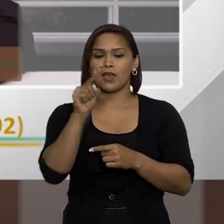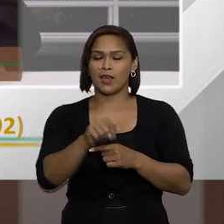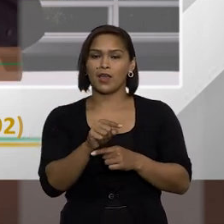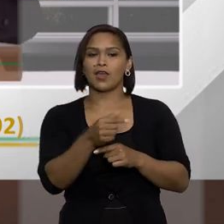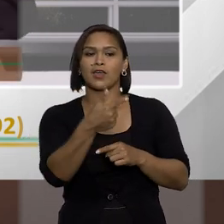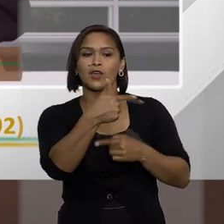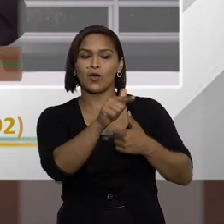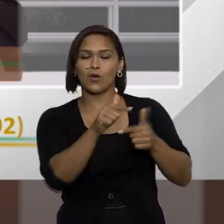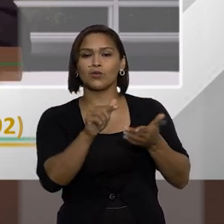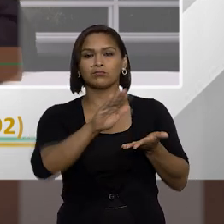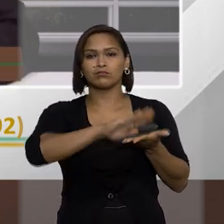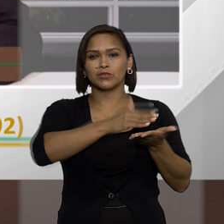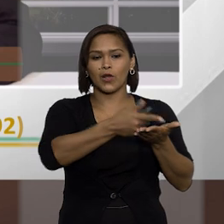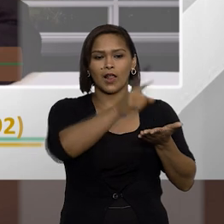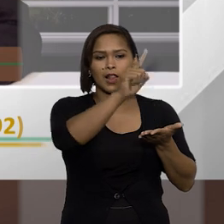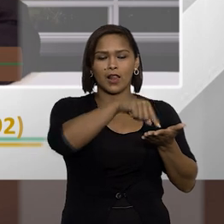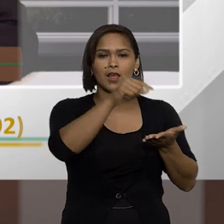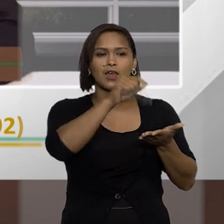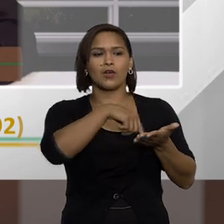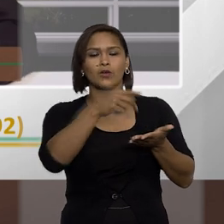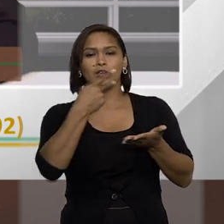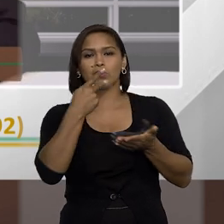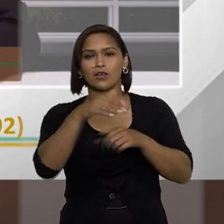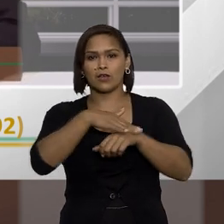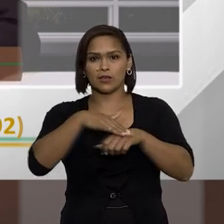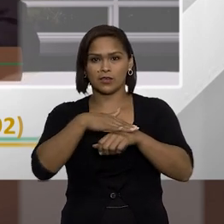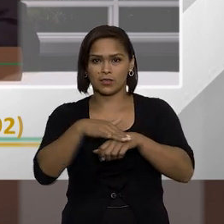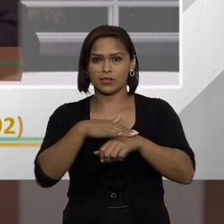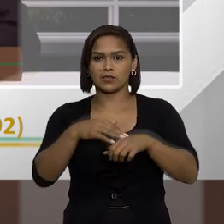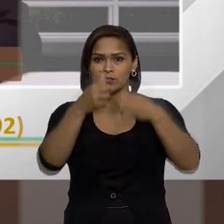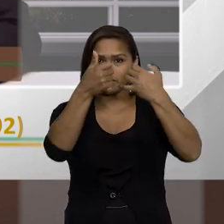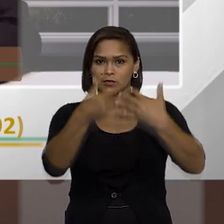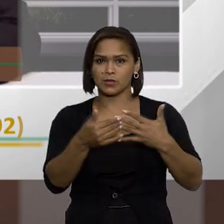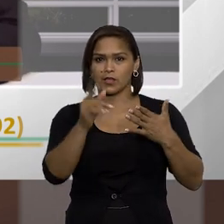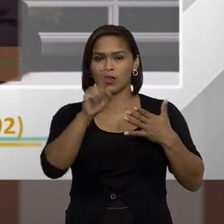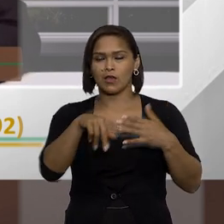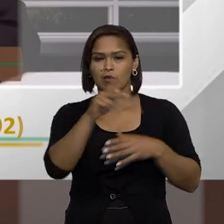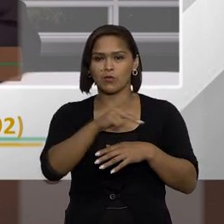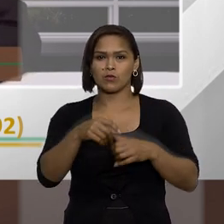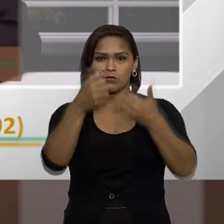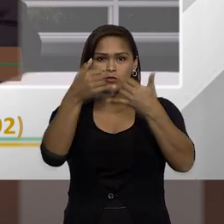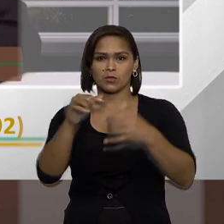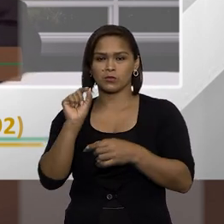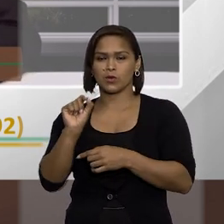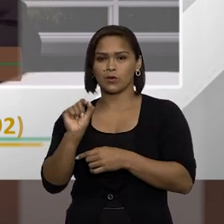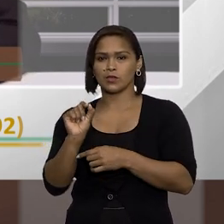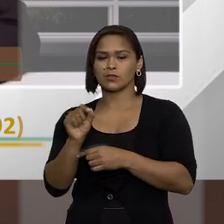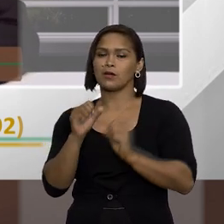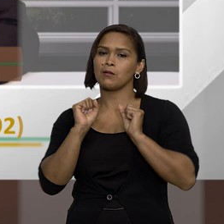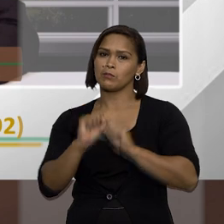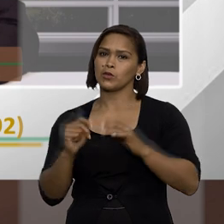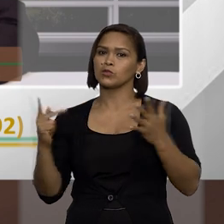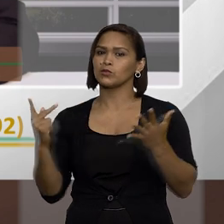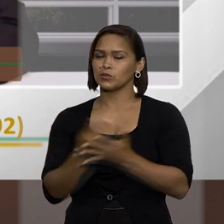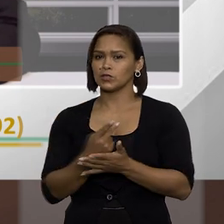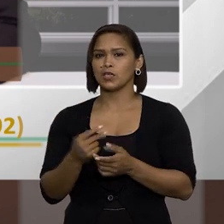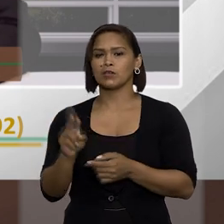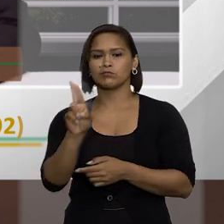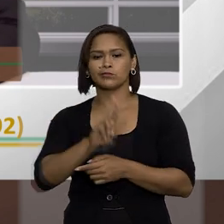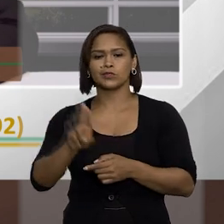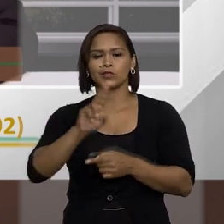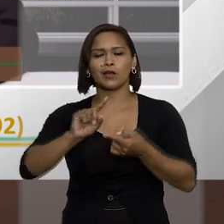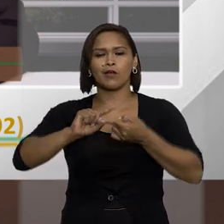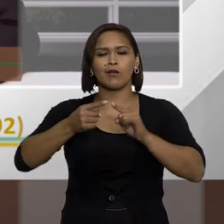a outra face da moeda seria aquilo que a gente conversou antes até que o professor Daudi pontuou ali pode acontecer de ser